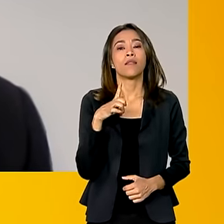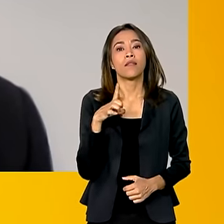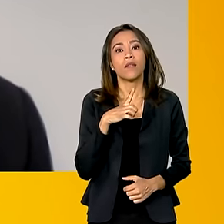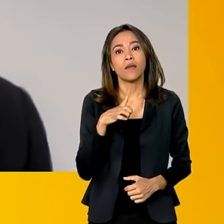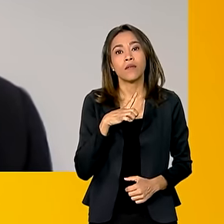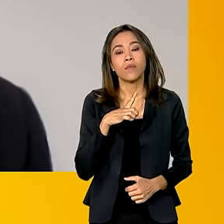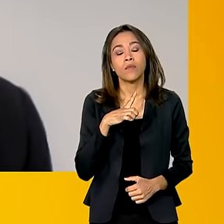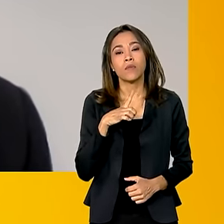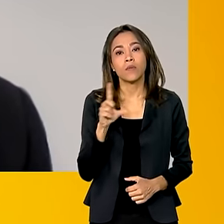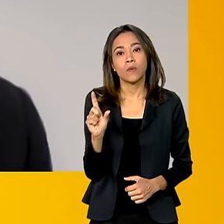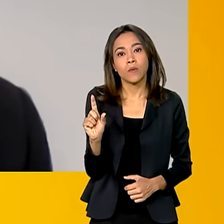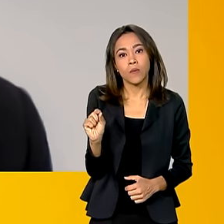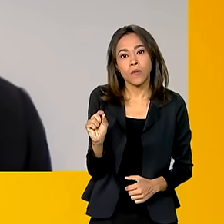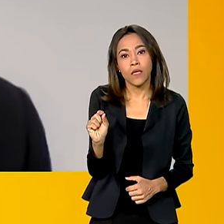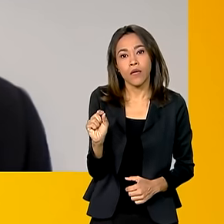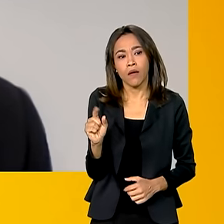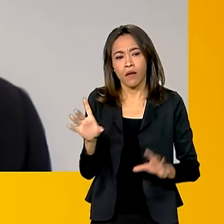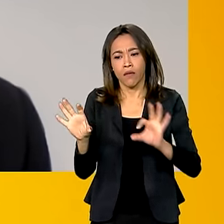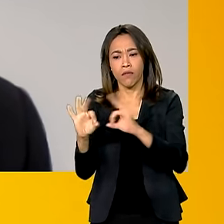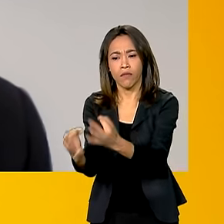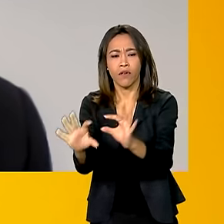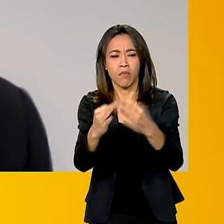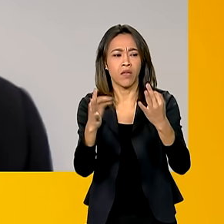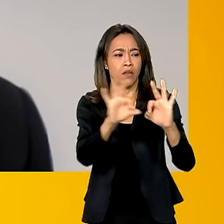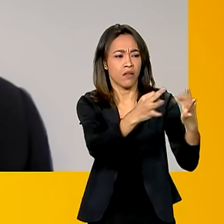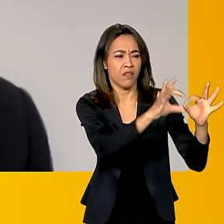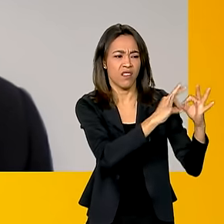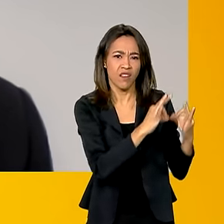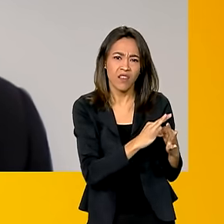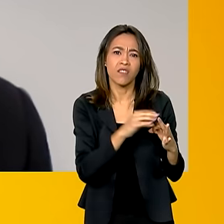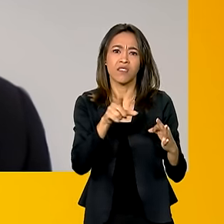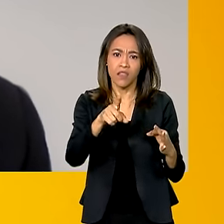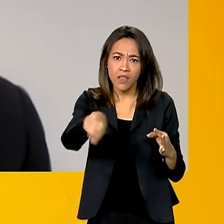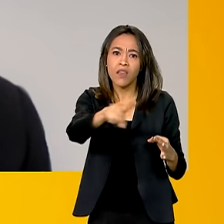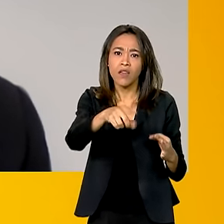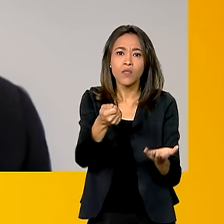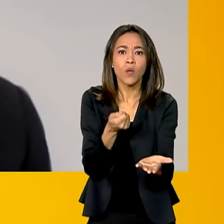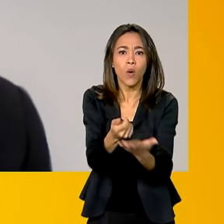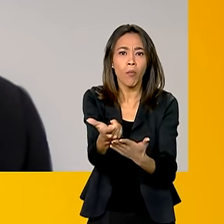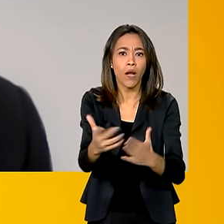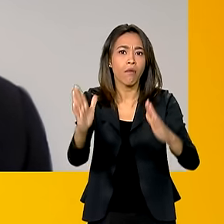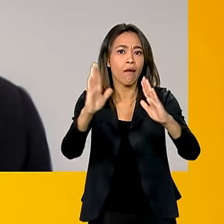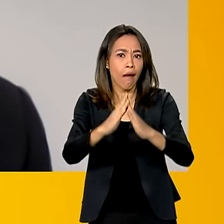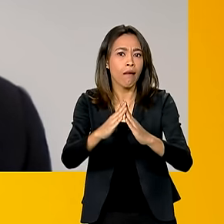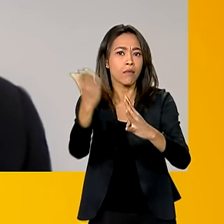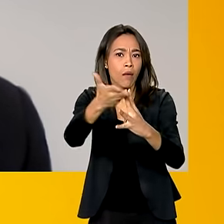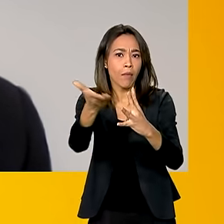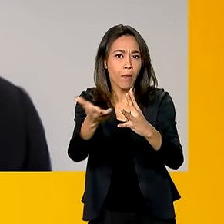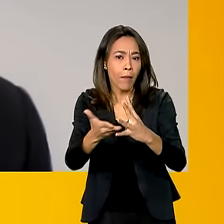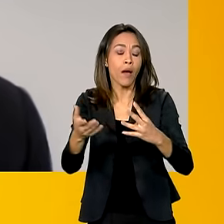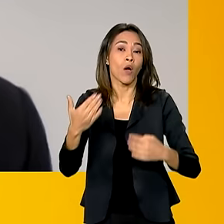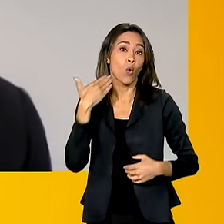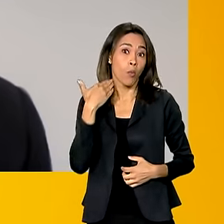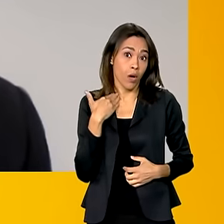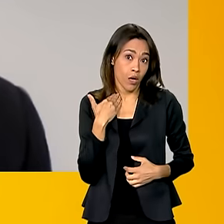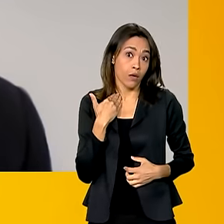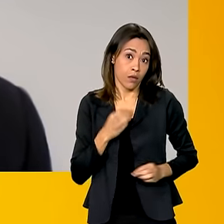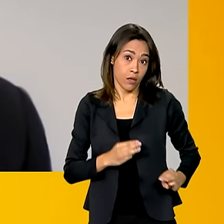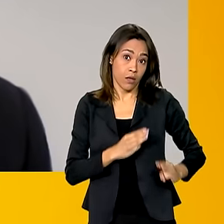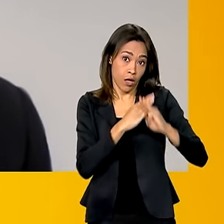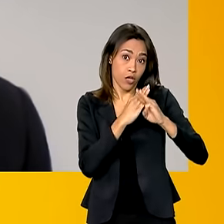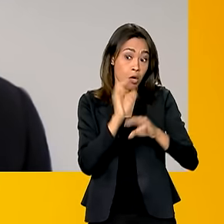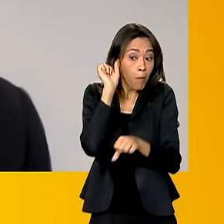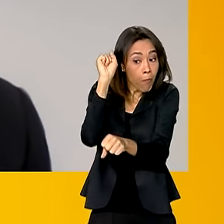amplitude de lares que foram atingidos e que têm um financiamento. A Caixa já disponibilizou as pausas de